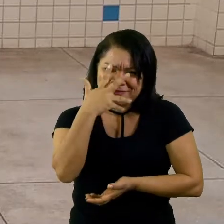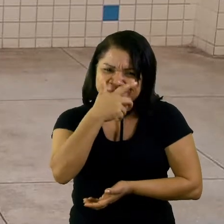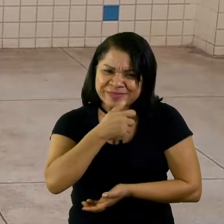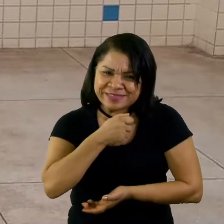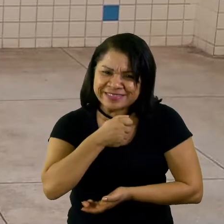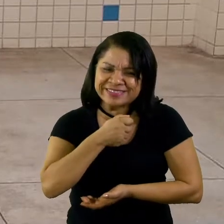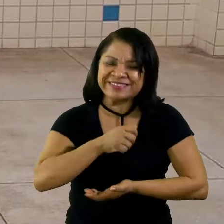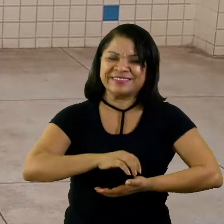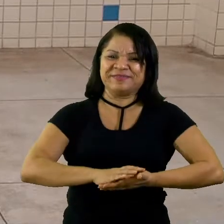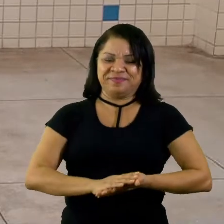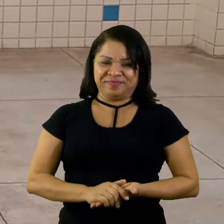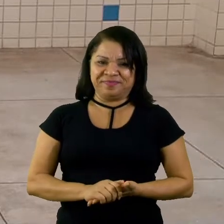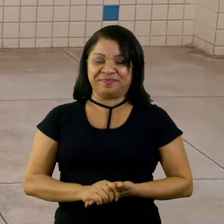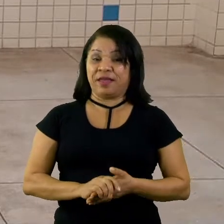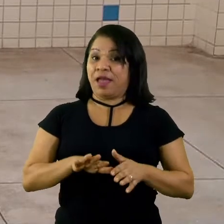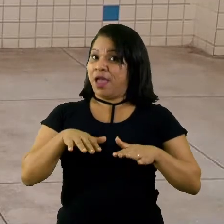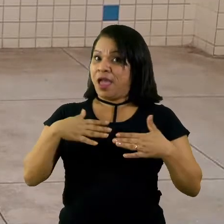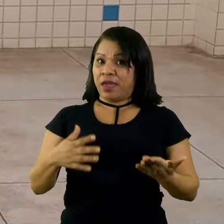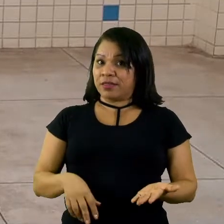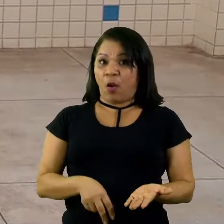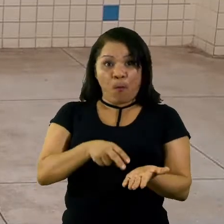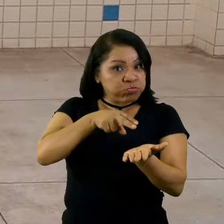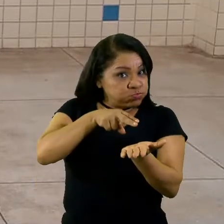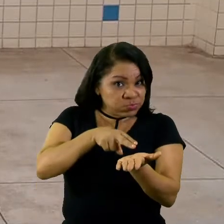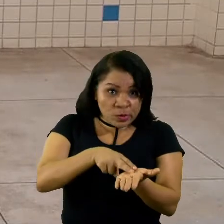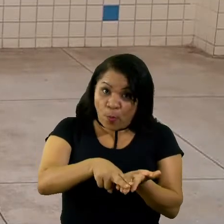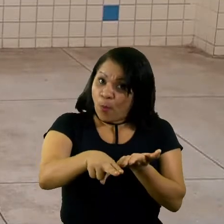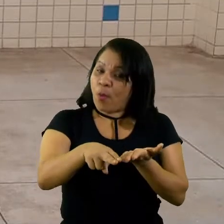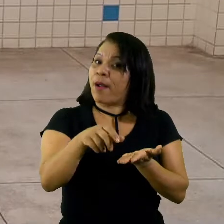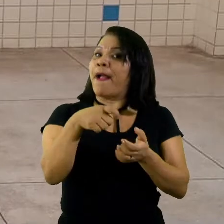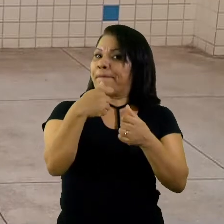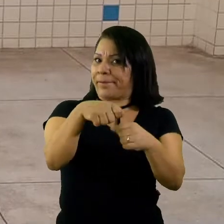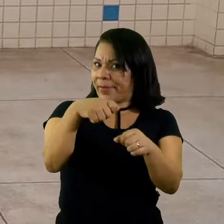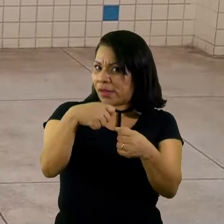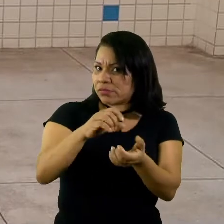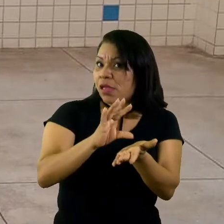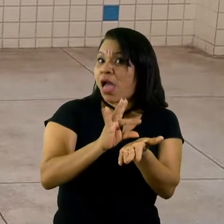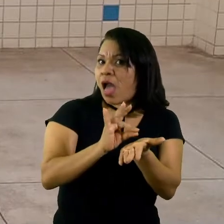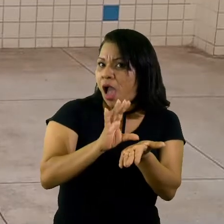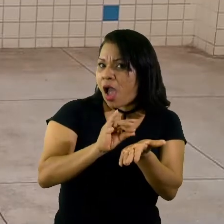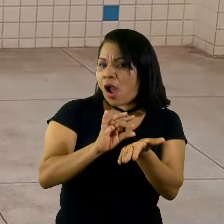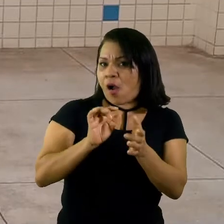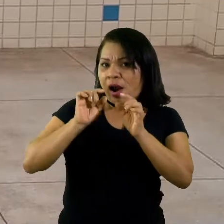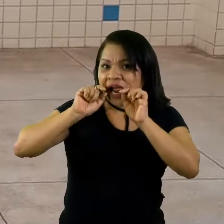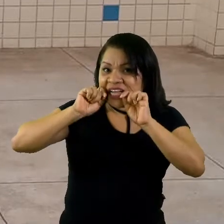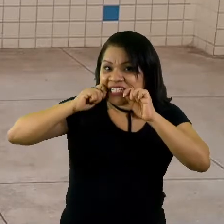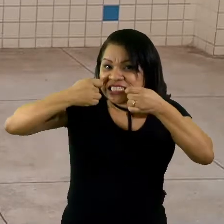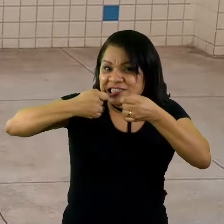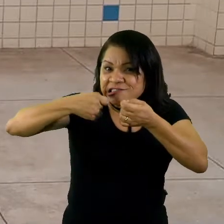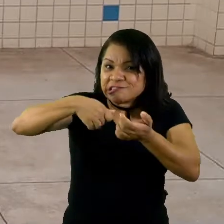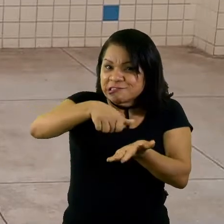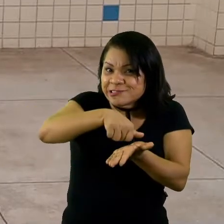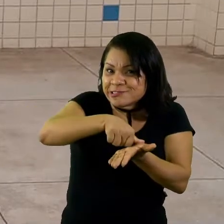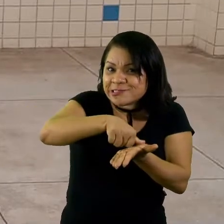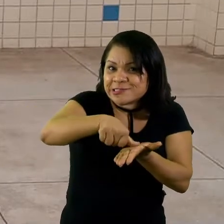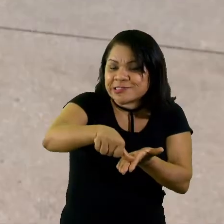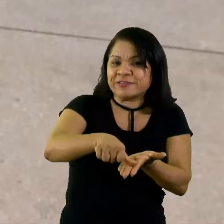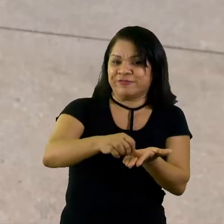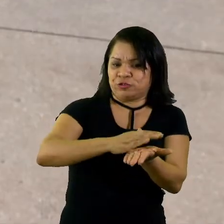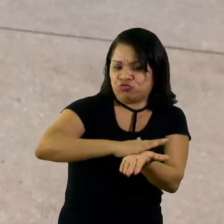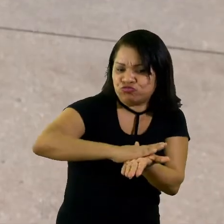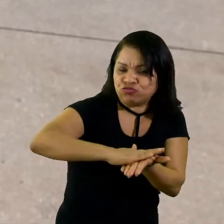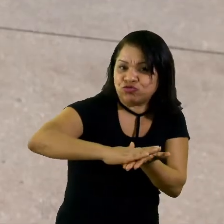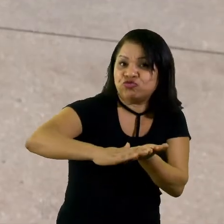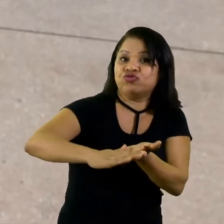Lembrando que para não escorregar, nós vamos colar com fita. Bem colado no chão. E aí, quando você for pular,